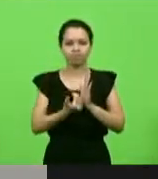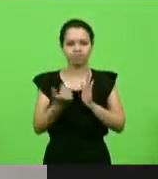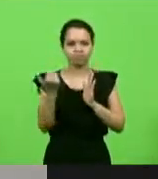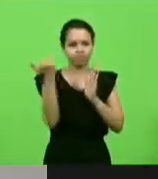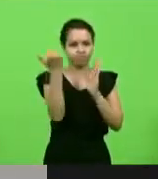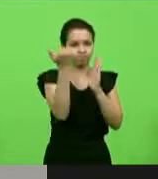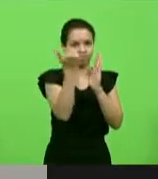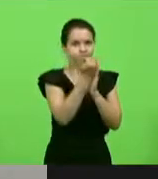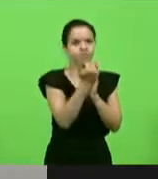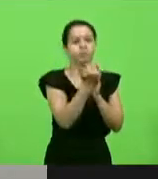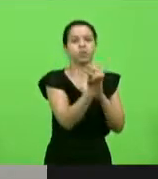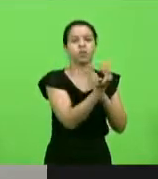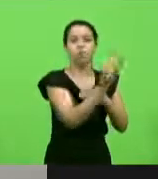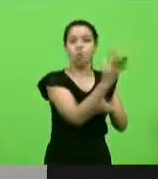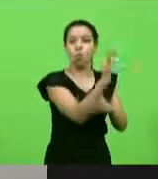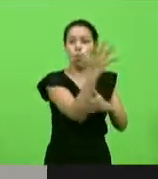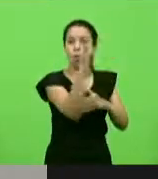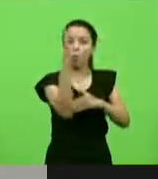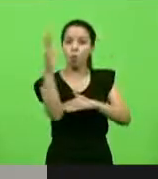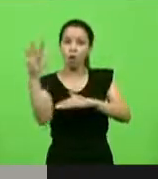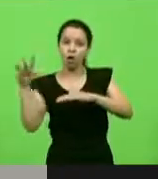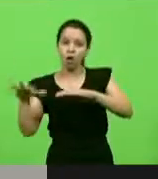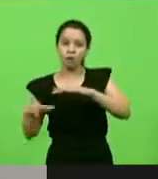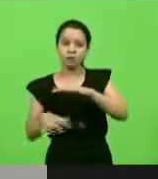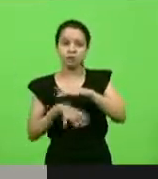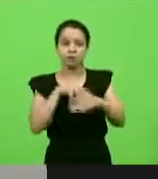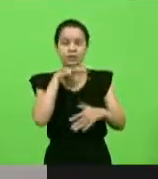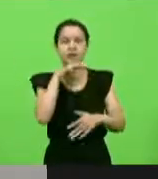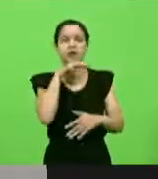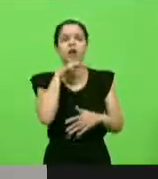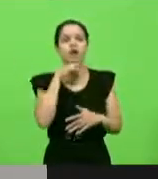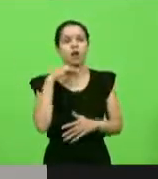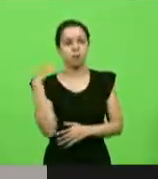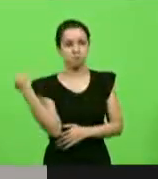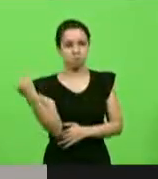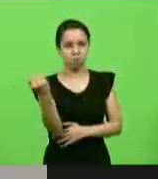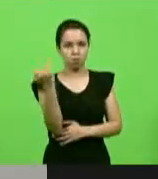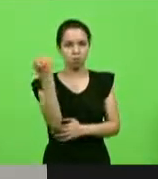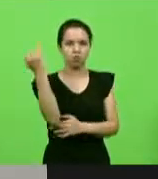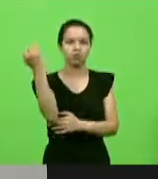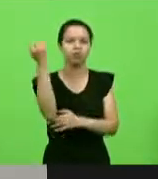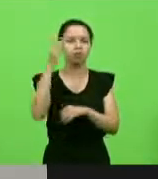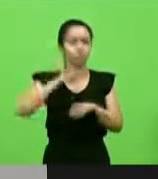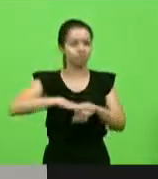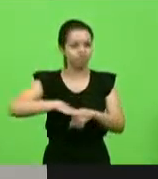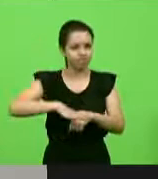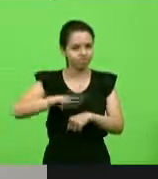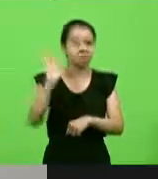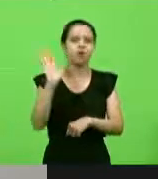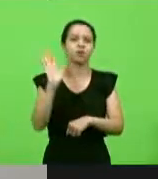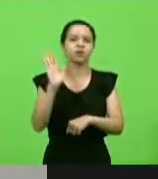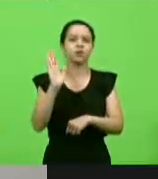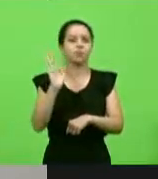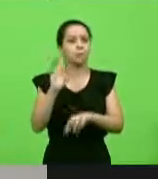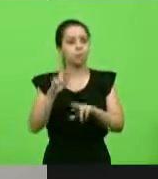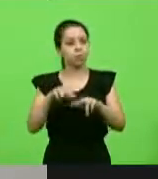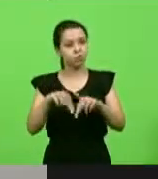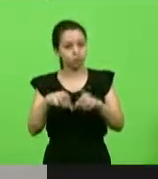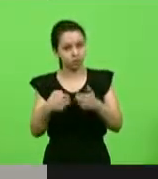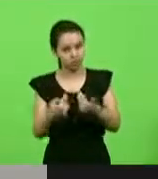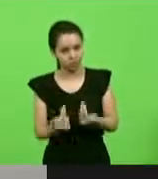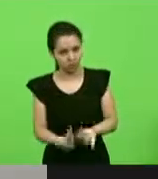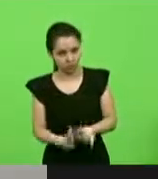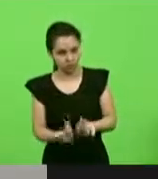O ecossistema, o ambiente, ele é muito mais importante e, por isso, nós temos que ter